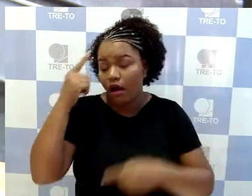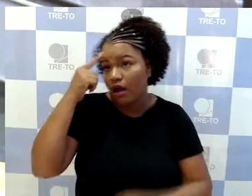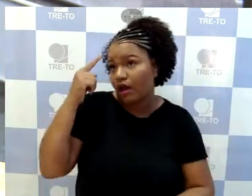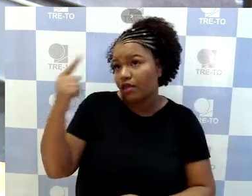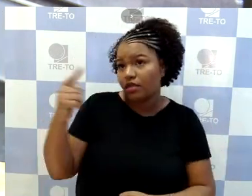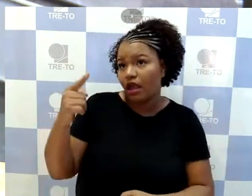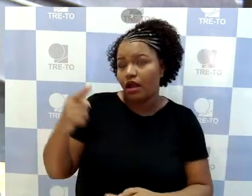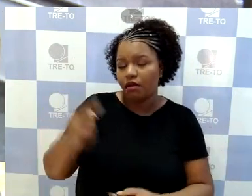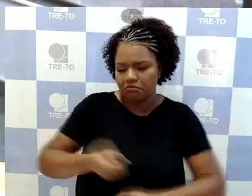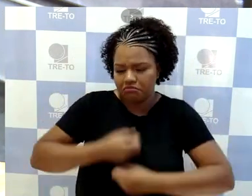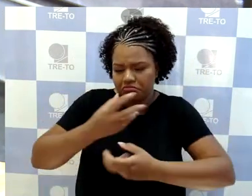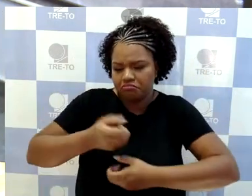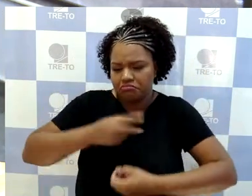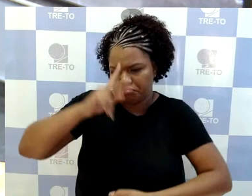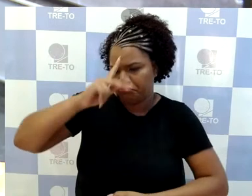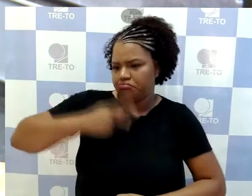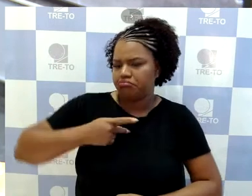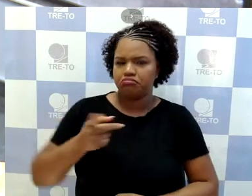próprio.